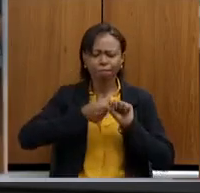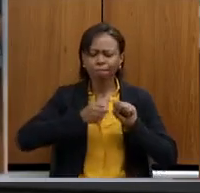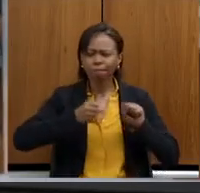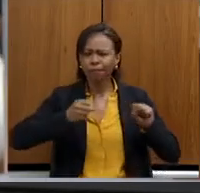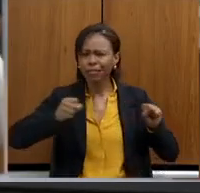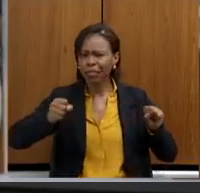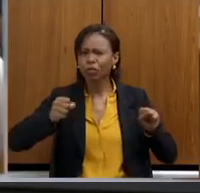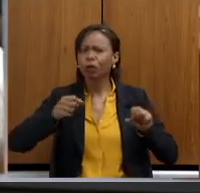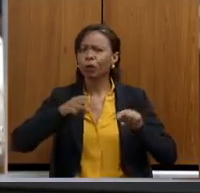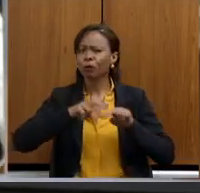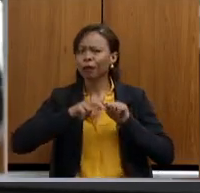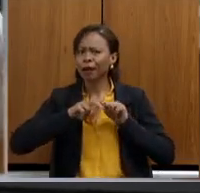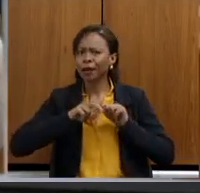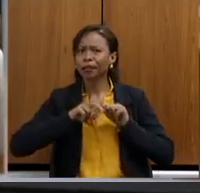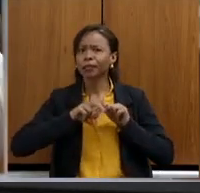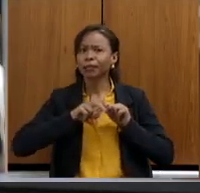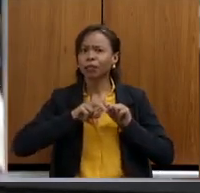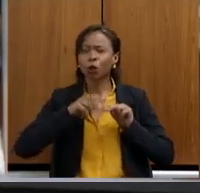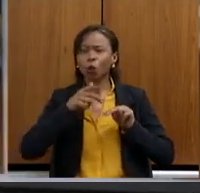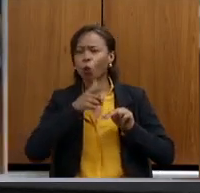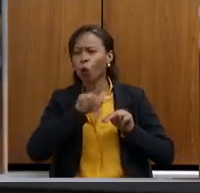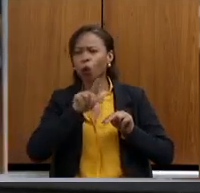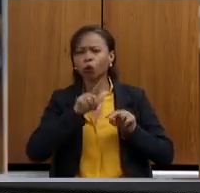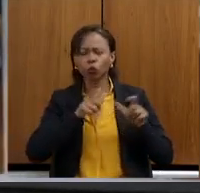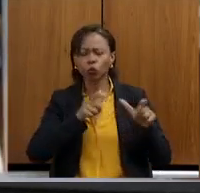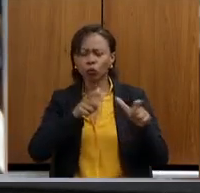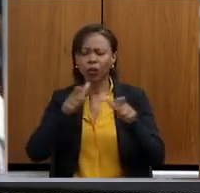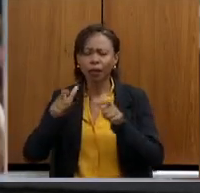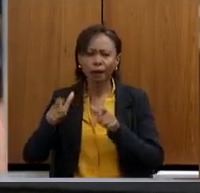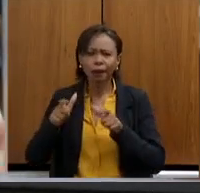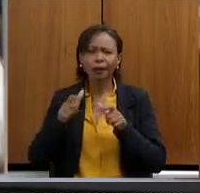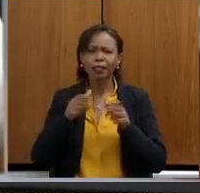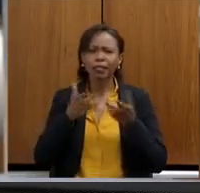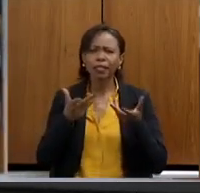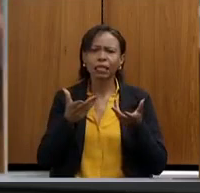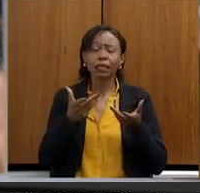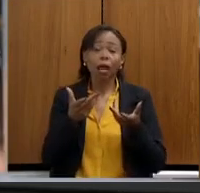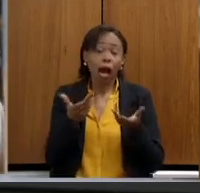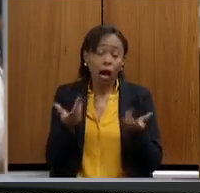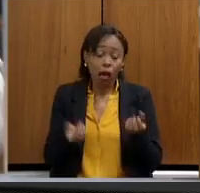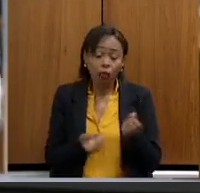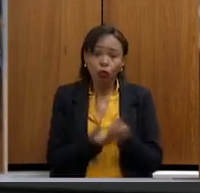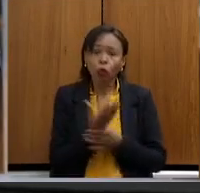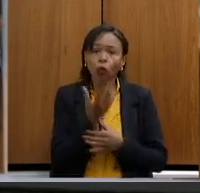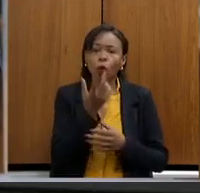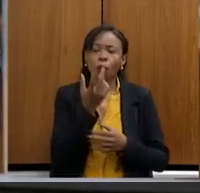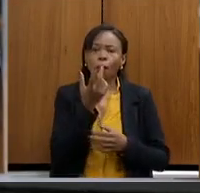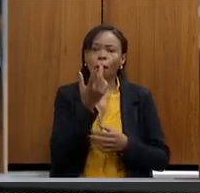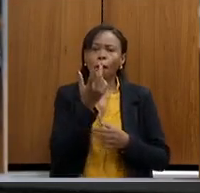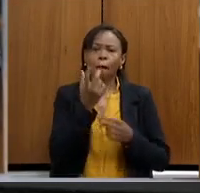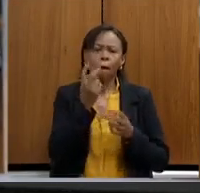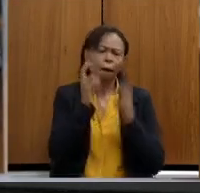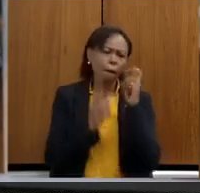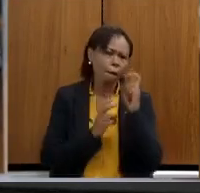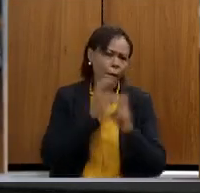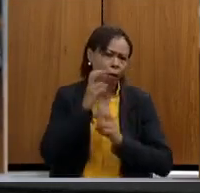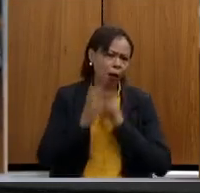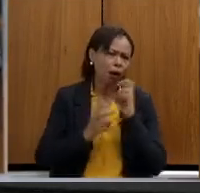degradação de outras bracias de outras regiões, com a criação de parque, com a criação de apas,